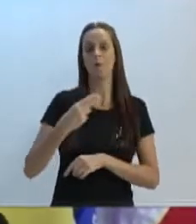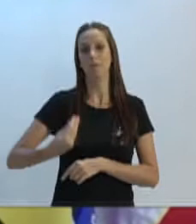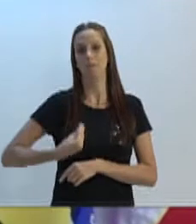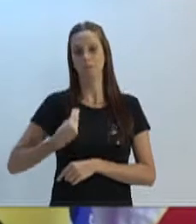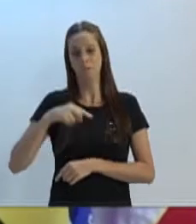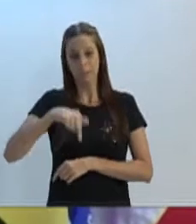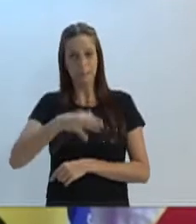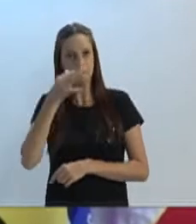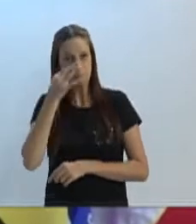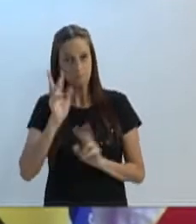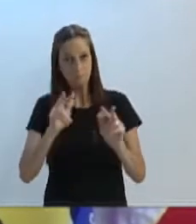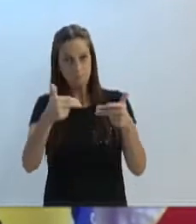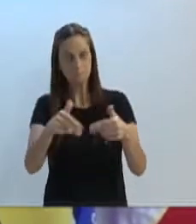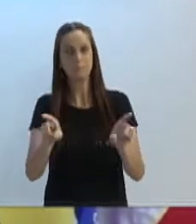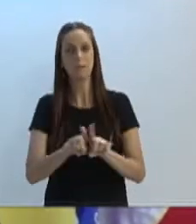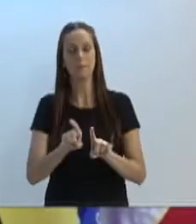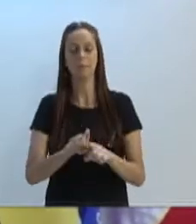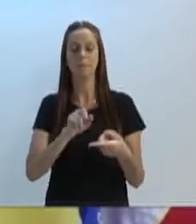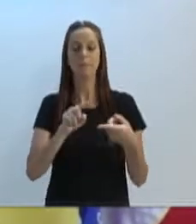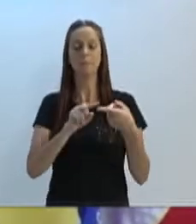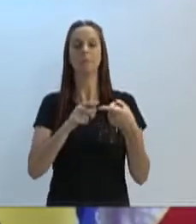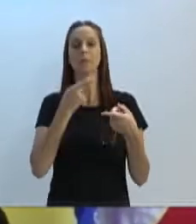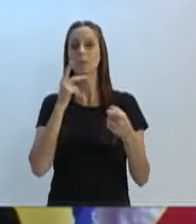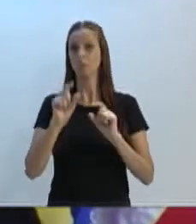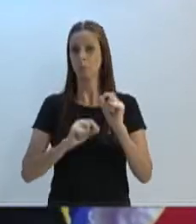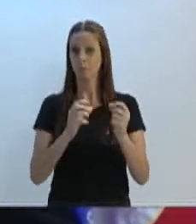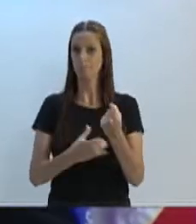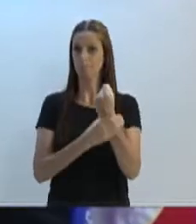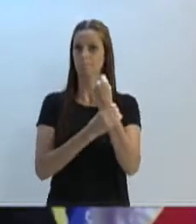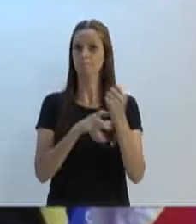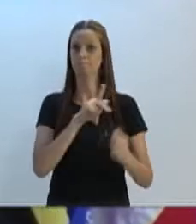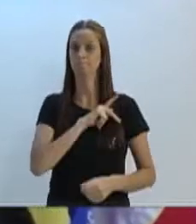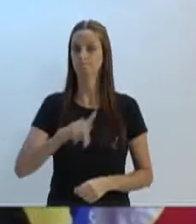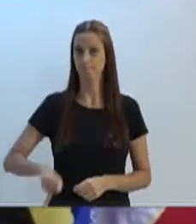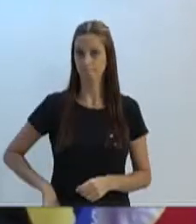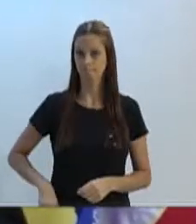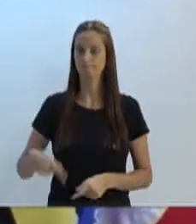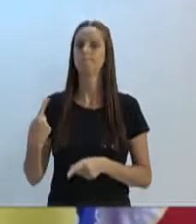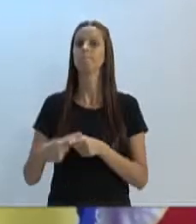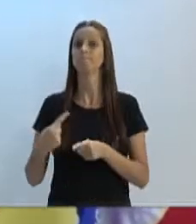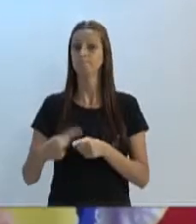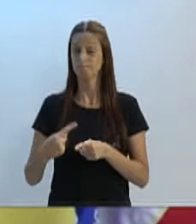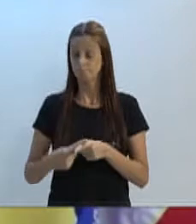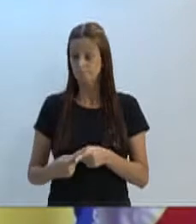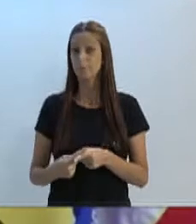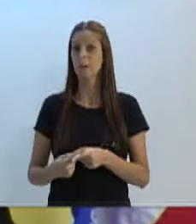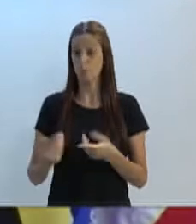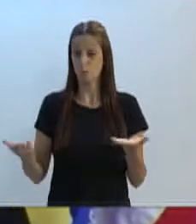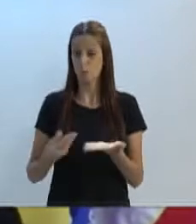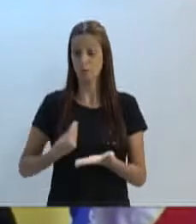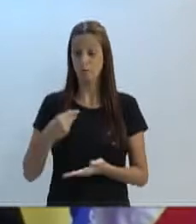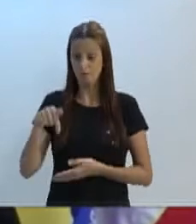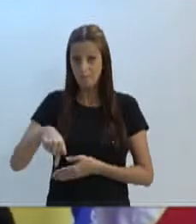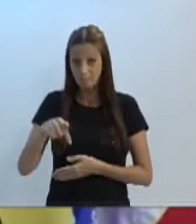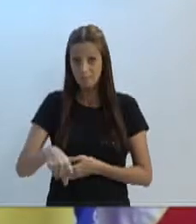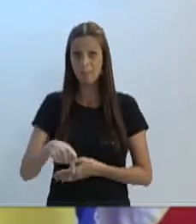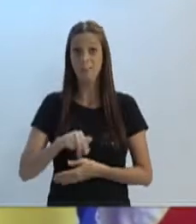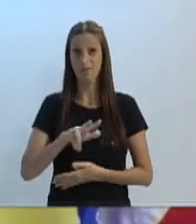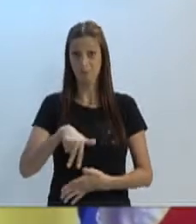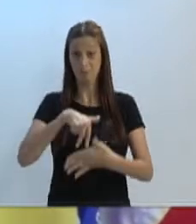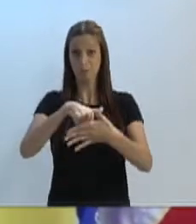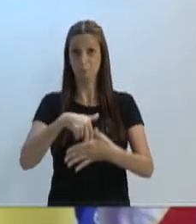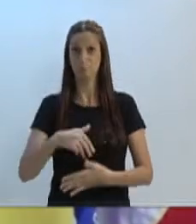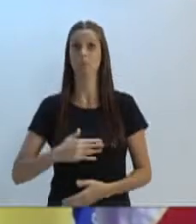E primeiro aqui eu quero falar de segurança pública. Hoje que recebemos o presidente da Prasque, João Carlos Pavli, que veio falar das